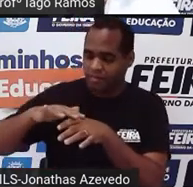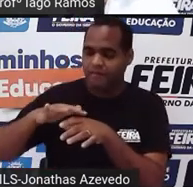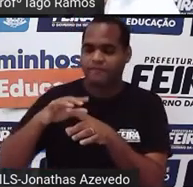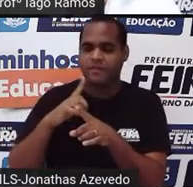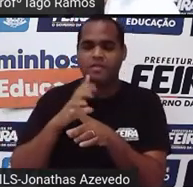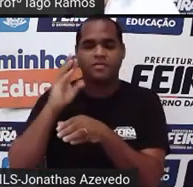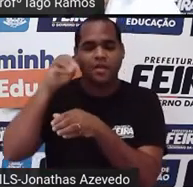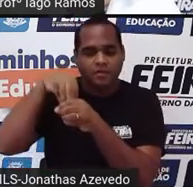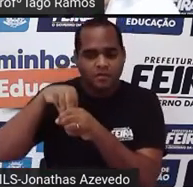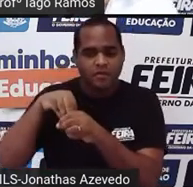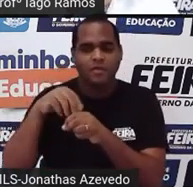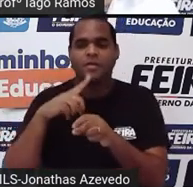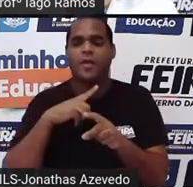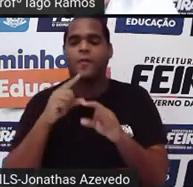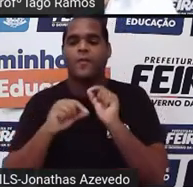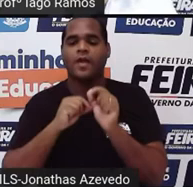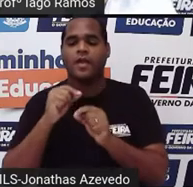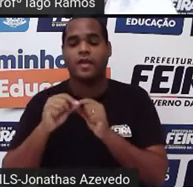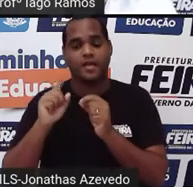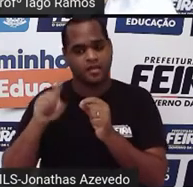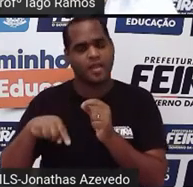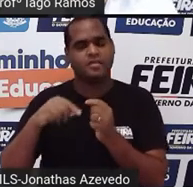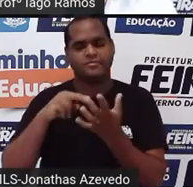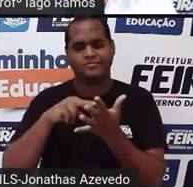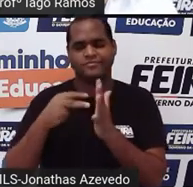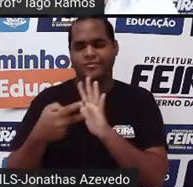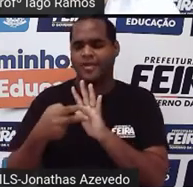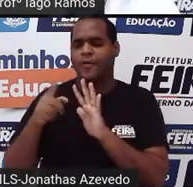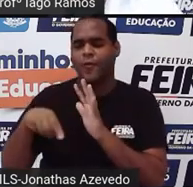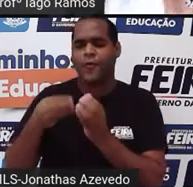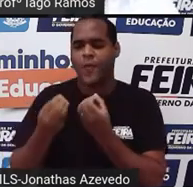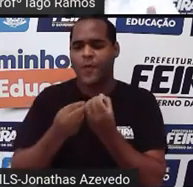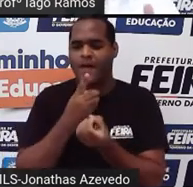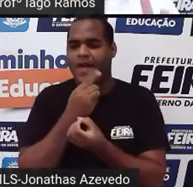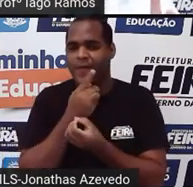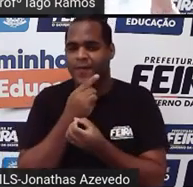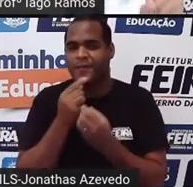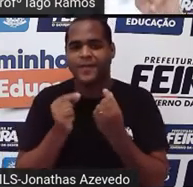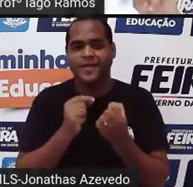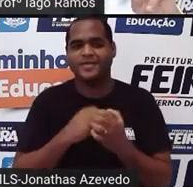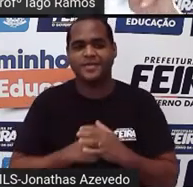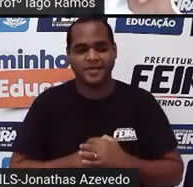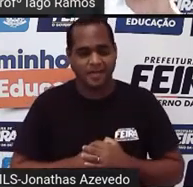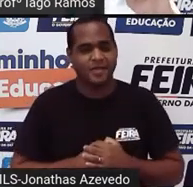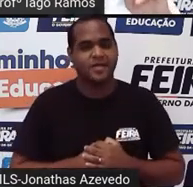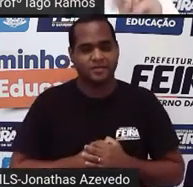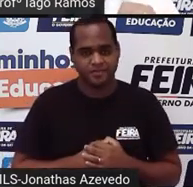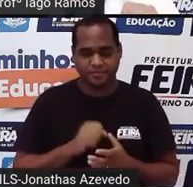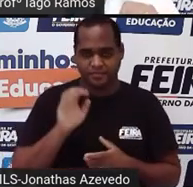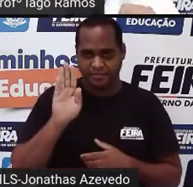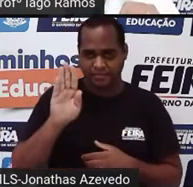conteúdo, dessa substância chamada água. Tá bom? Mas, apesar de ter